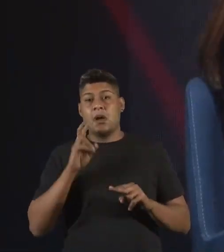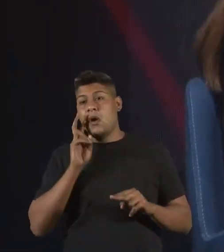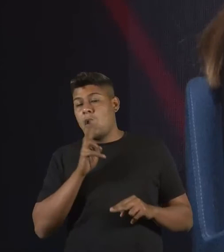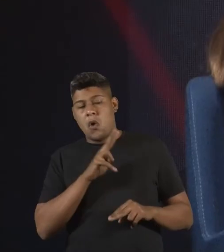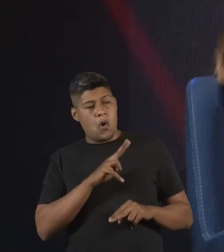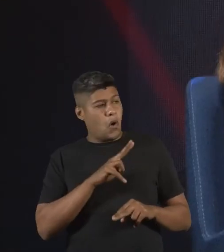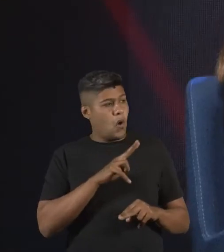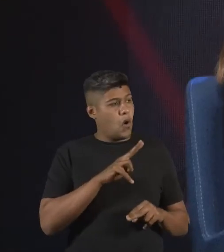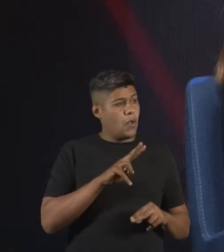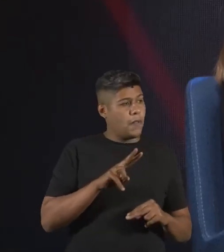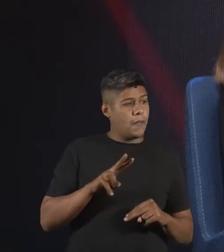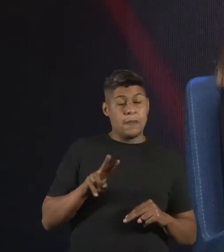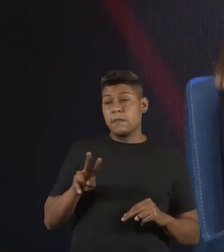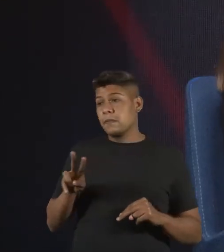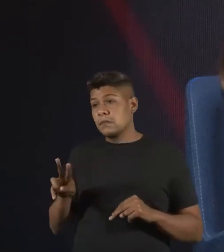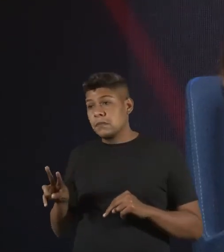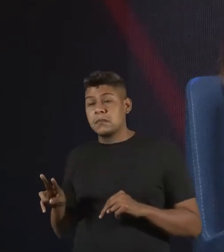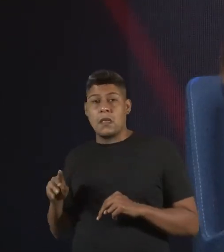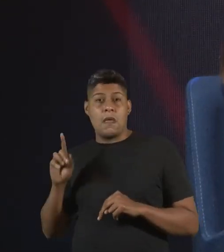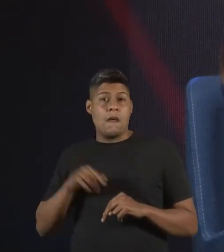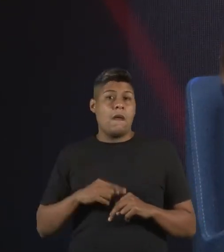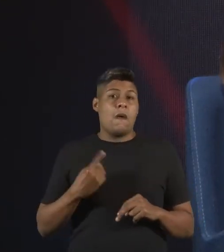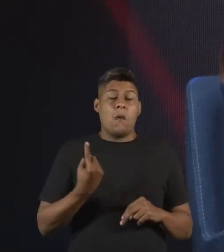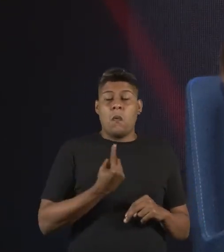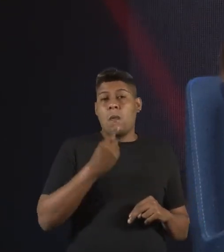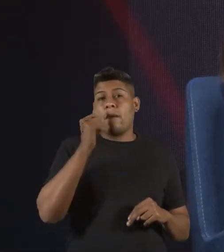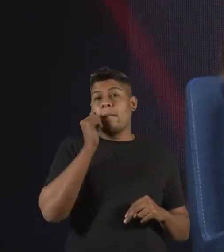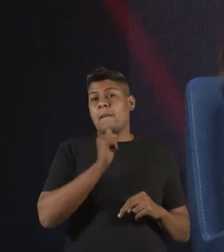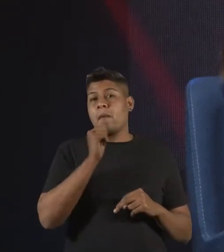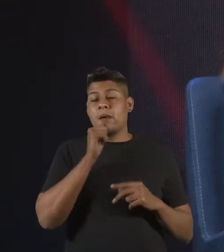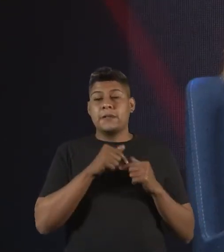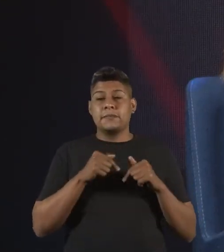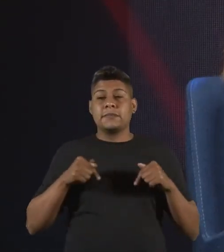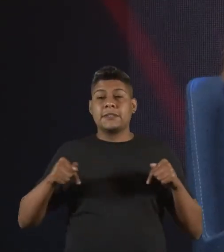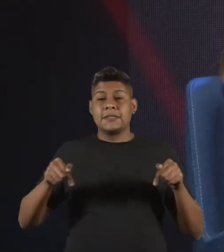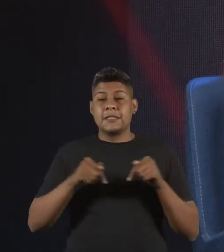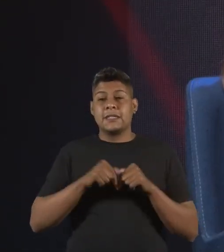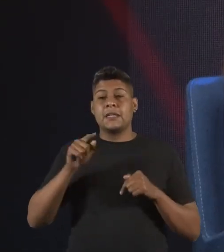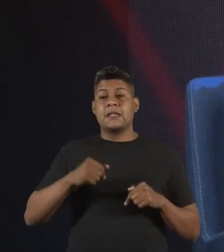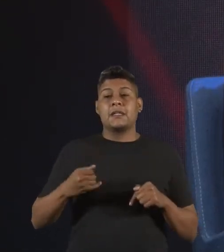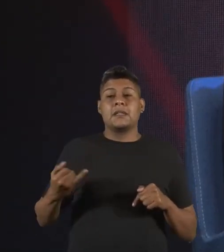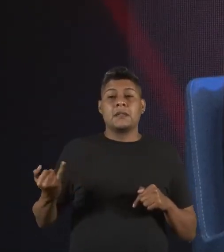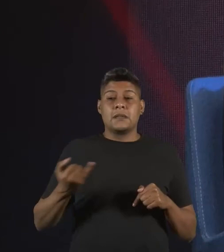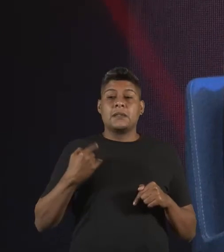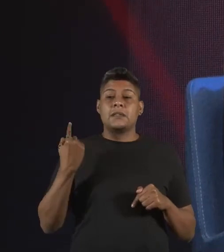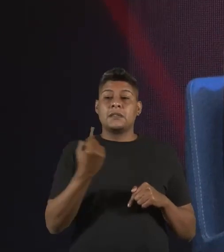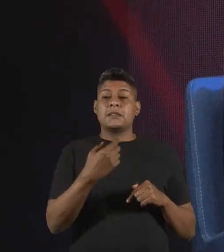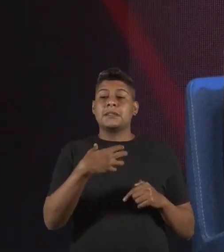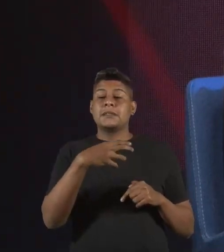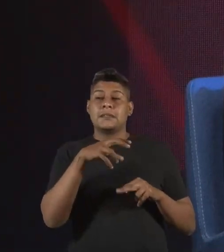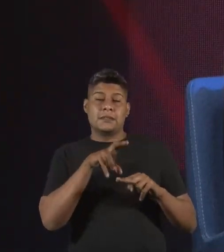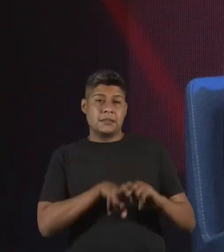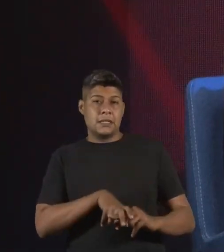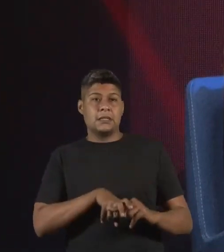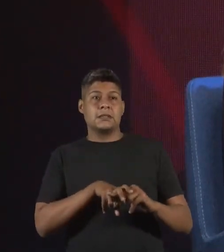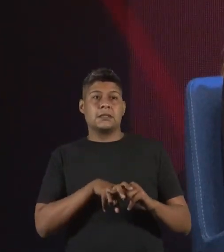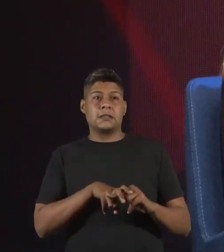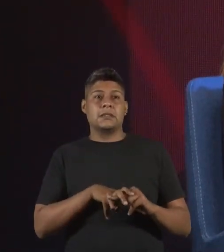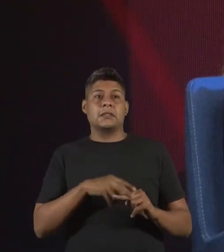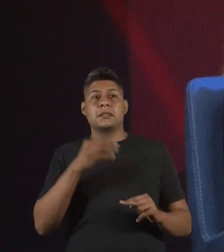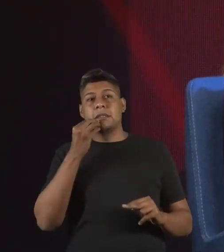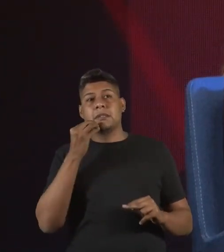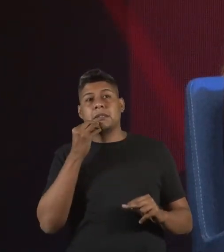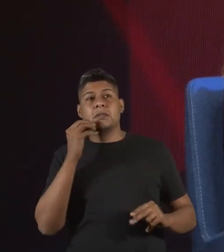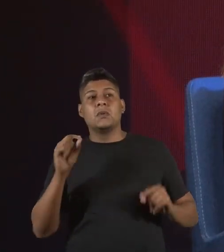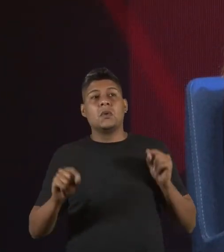olha para um lado, olha para o outro e você é a única mulher na sala. Mas eu acho que é importante que a gente sente na mesa e que a gente tente